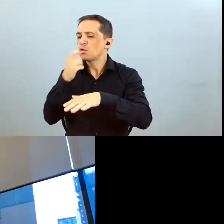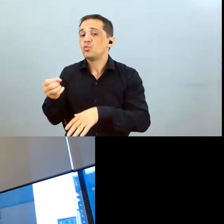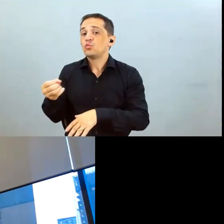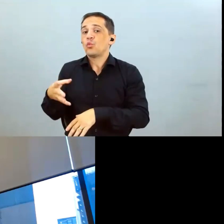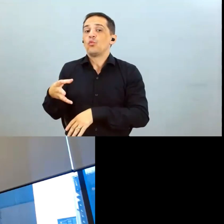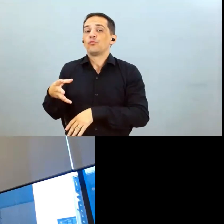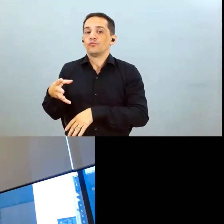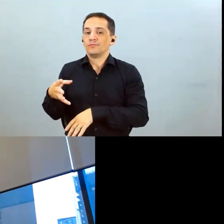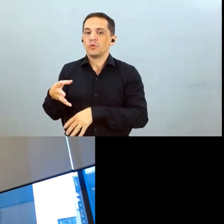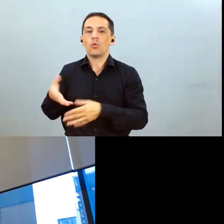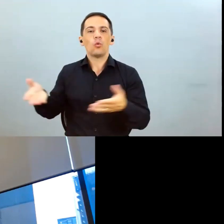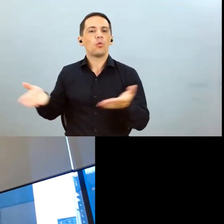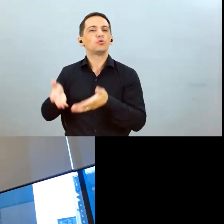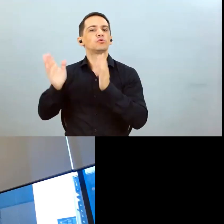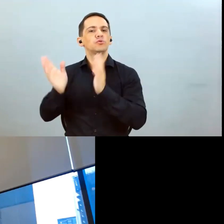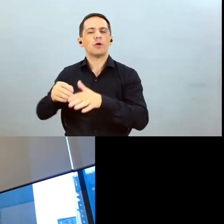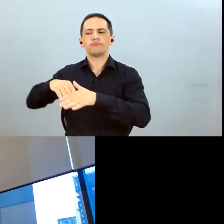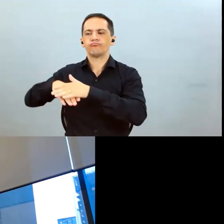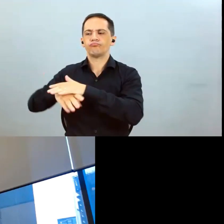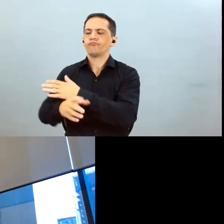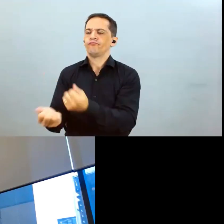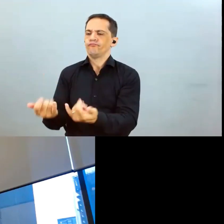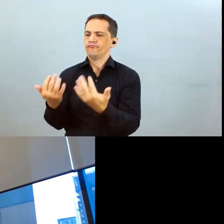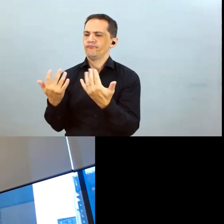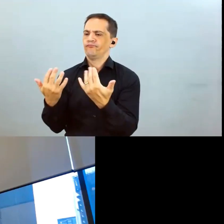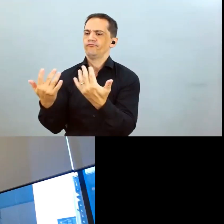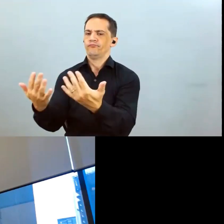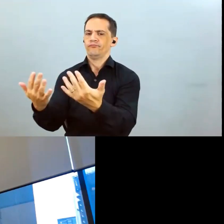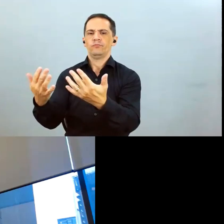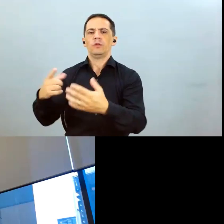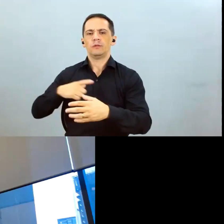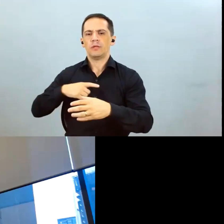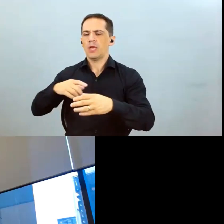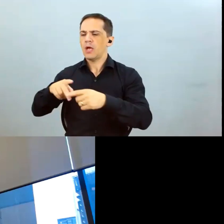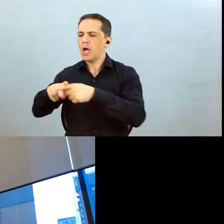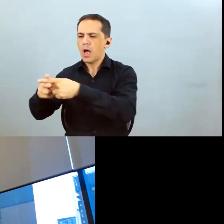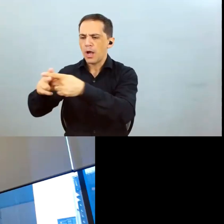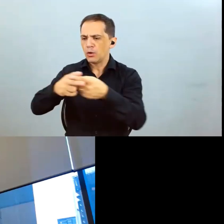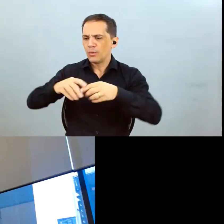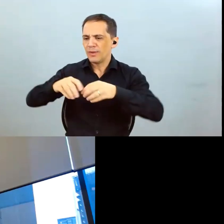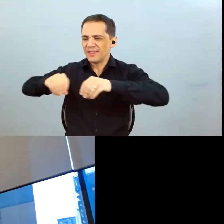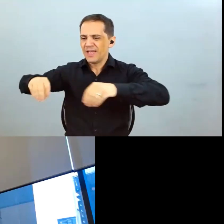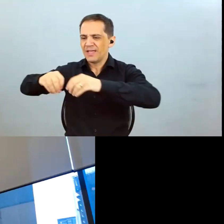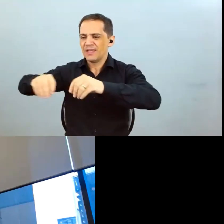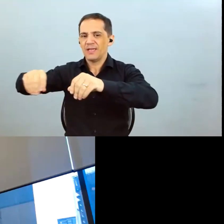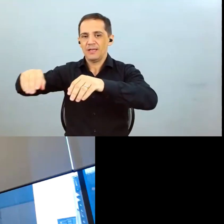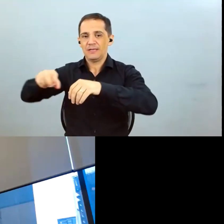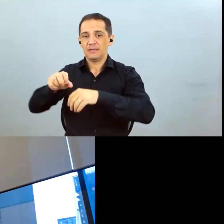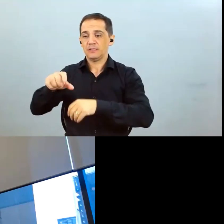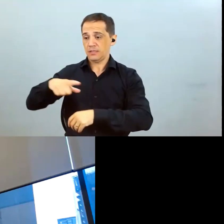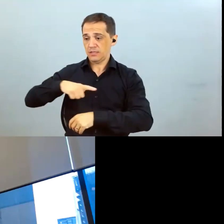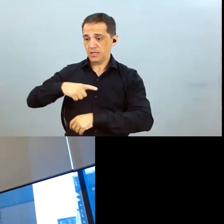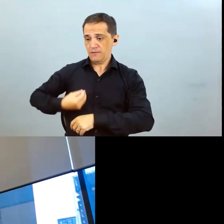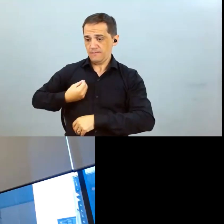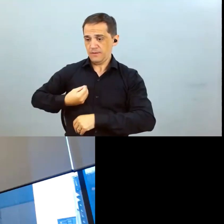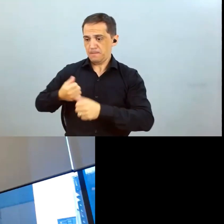nossas áreas estão praticamente todas maduras bem corrigidas e uma área madura ela suporta muito mais os eventos climáticos